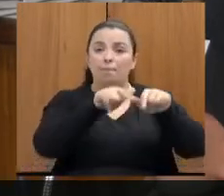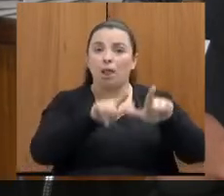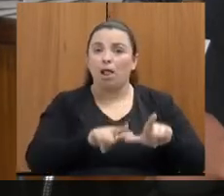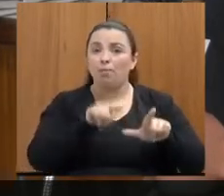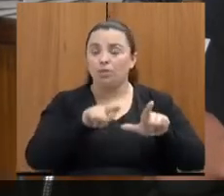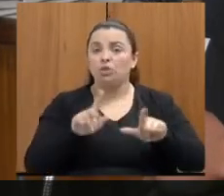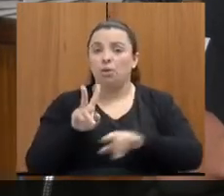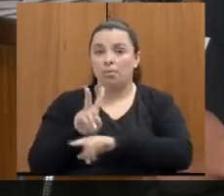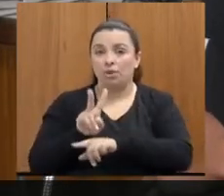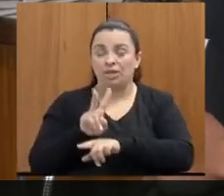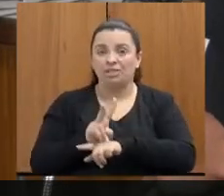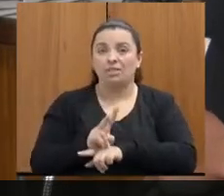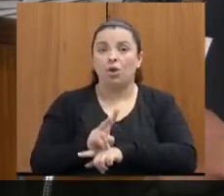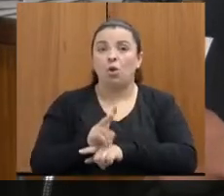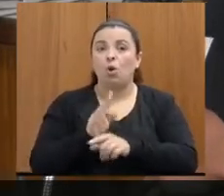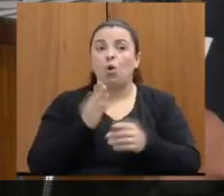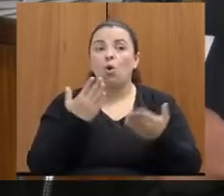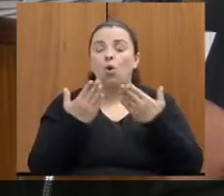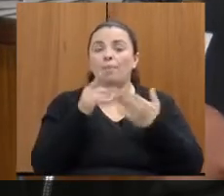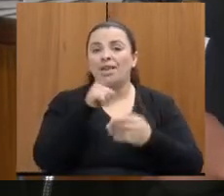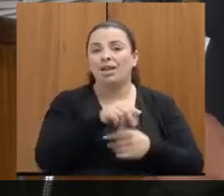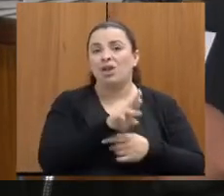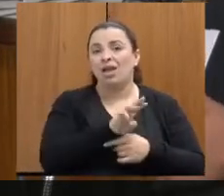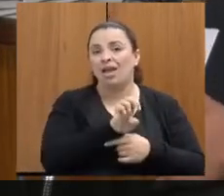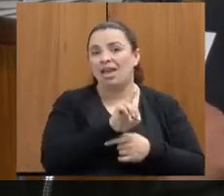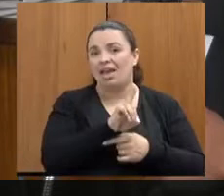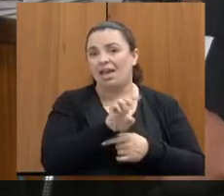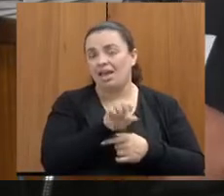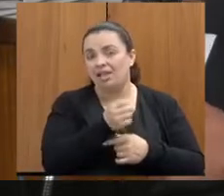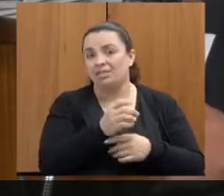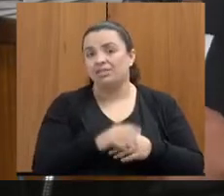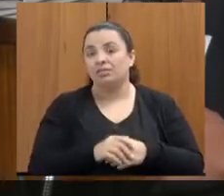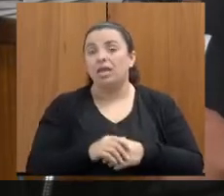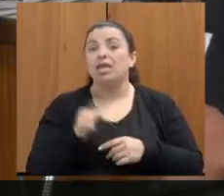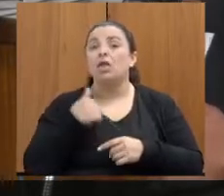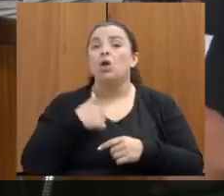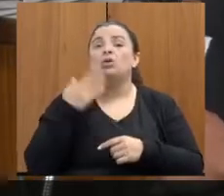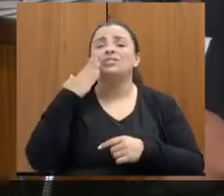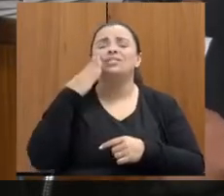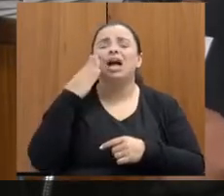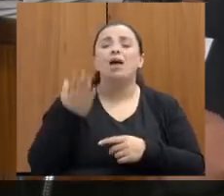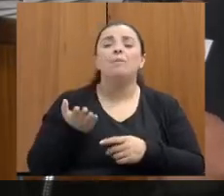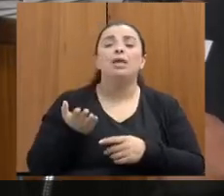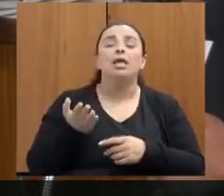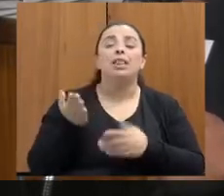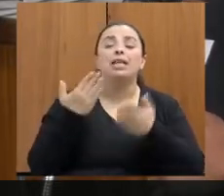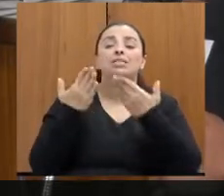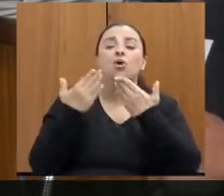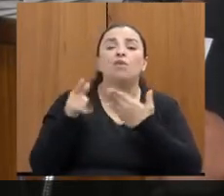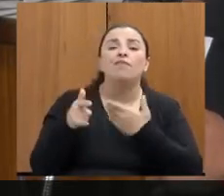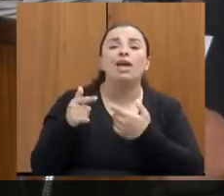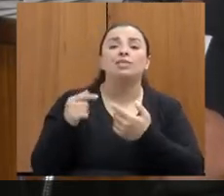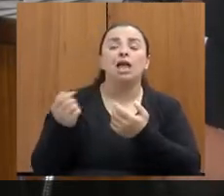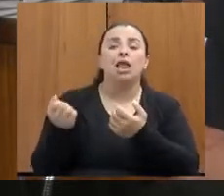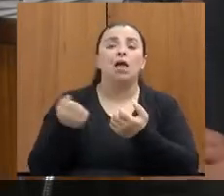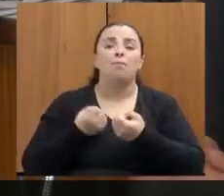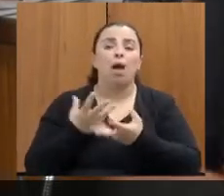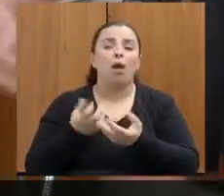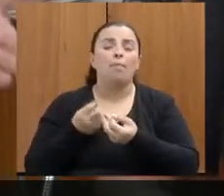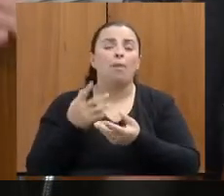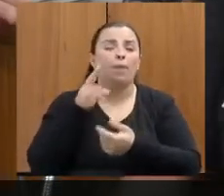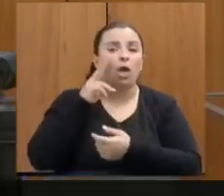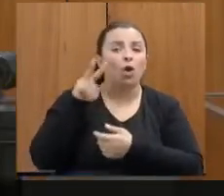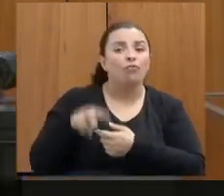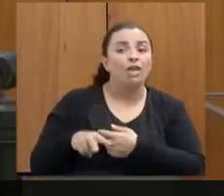sabe o que a juíza... faz bem detalhado, então. Isso, e a gente já sabe o que é importante para ela, coisas que às vezes não diz respeito propriamente à